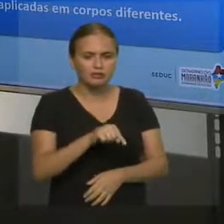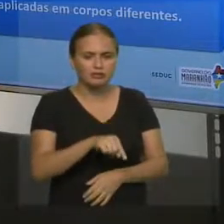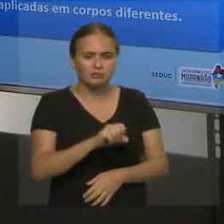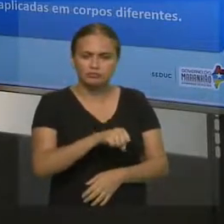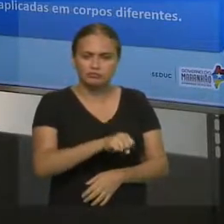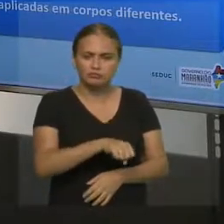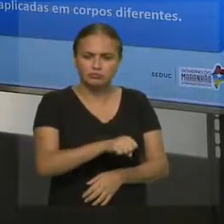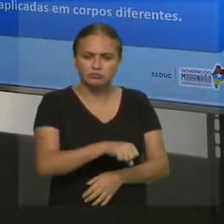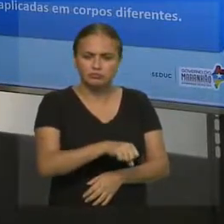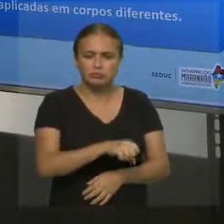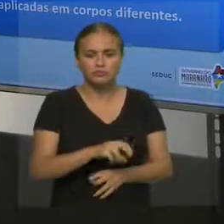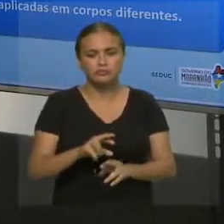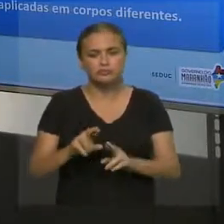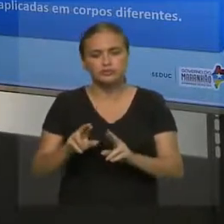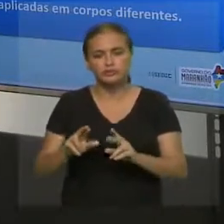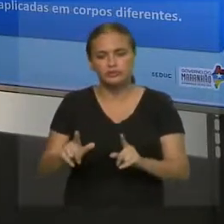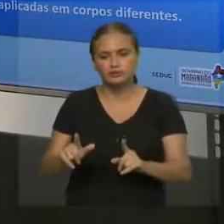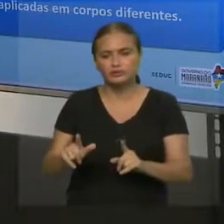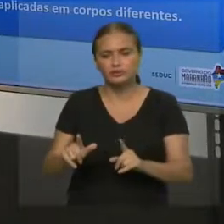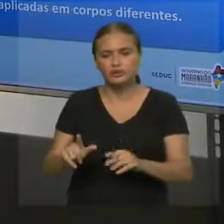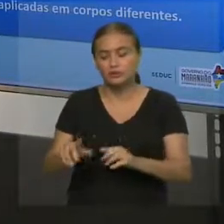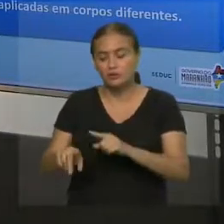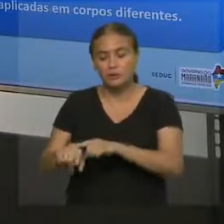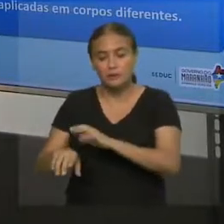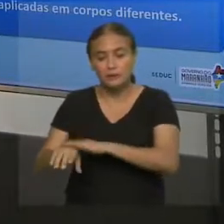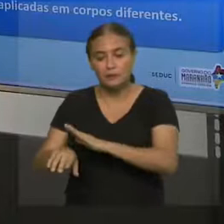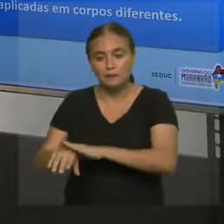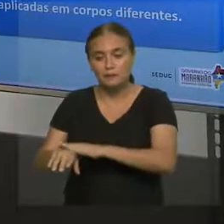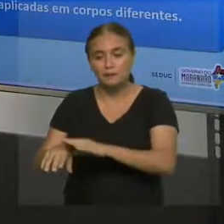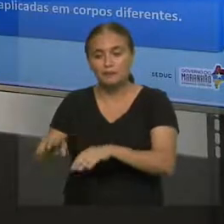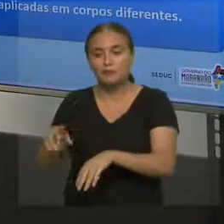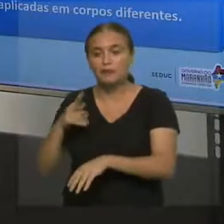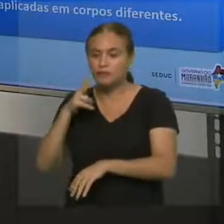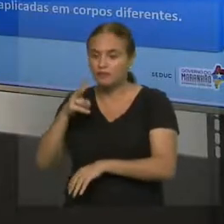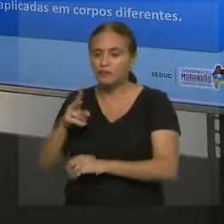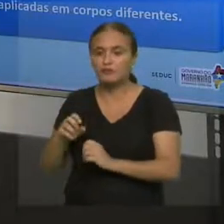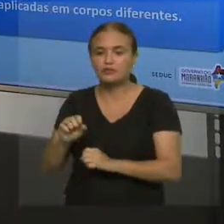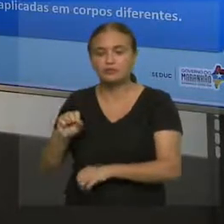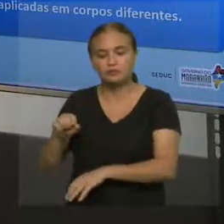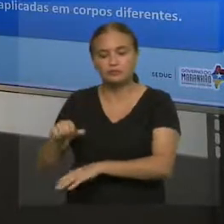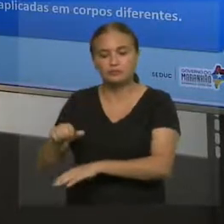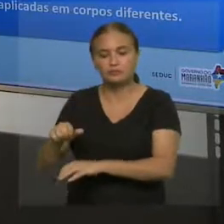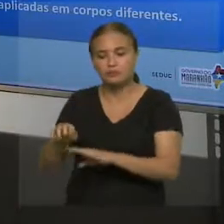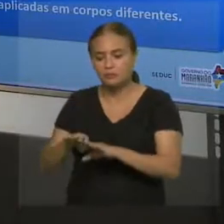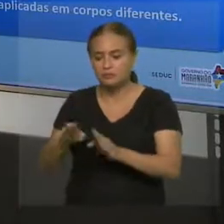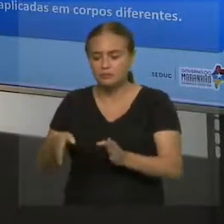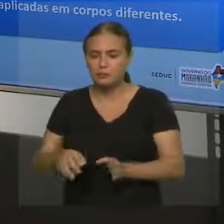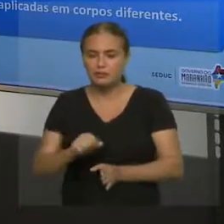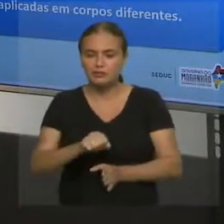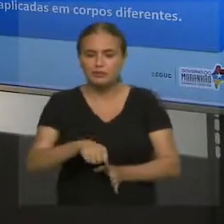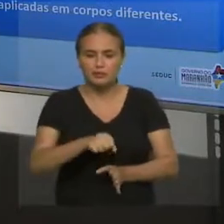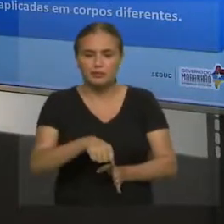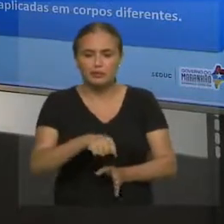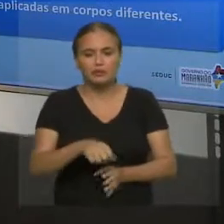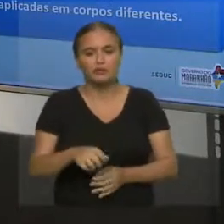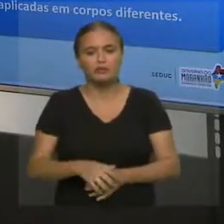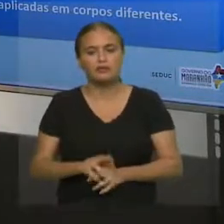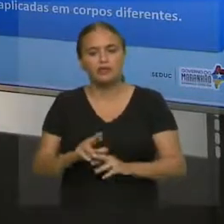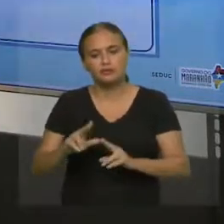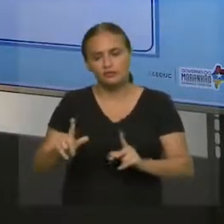na mesa, e a força na mesa, na minha mão, no meu braço, etc. Então, não se anulam, porque elas são aplicadas sempre em corpos